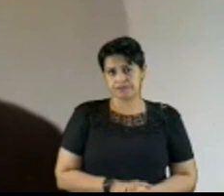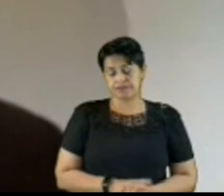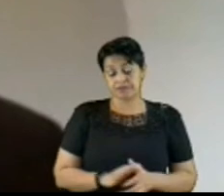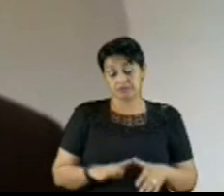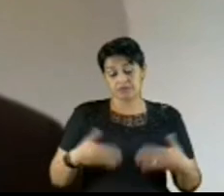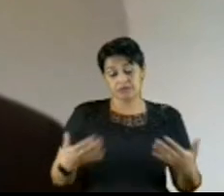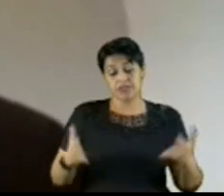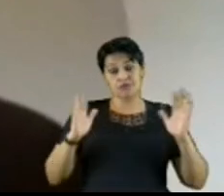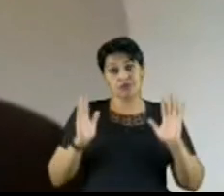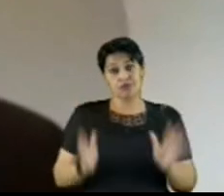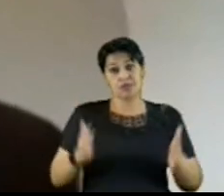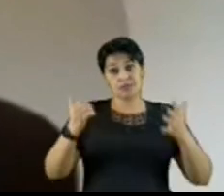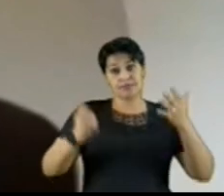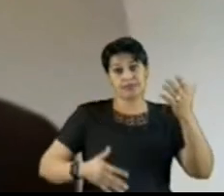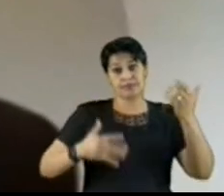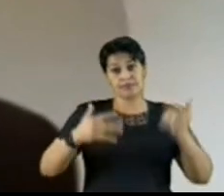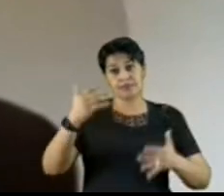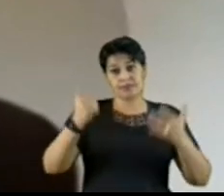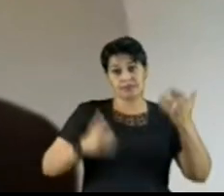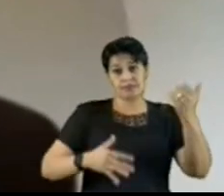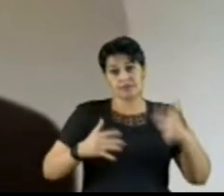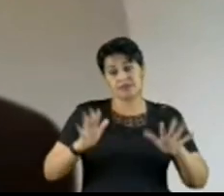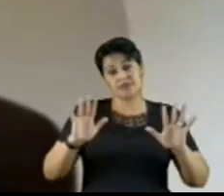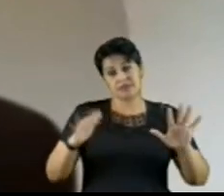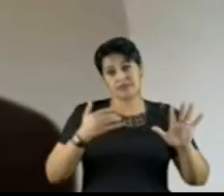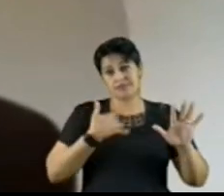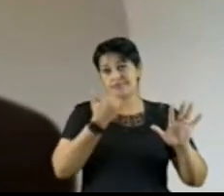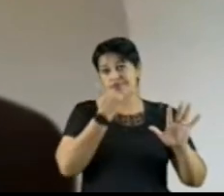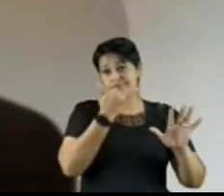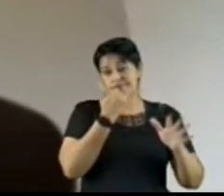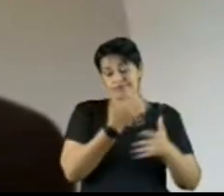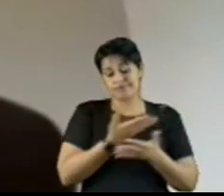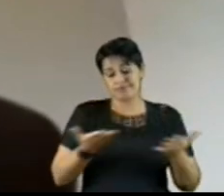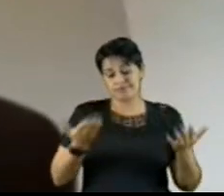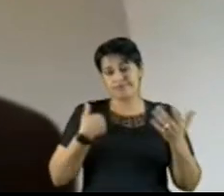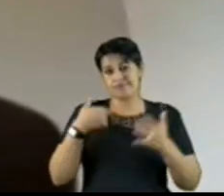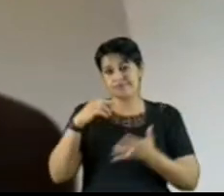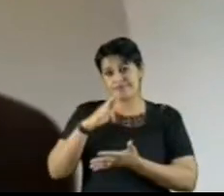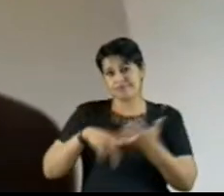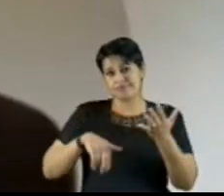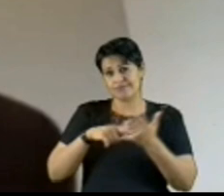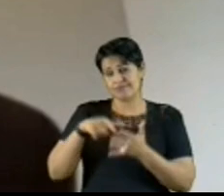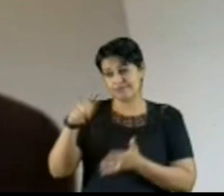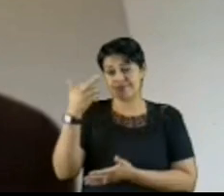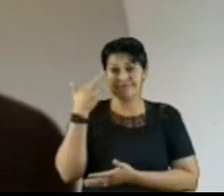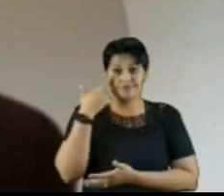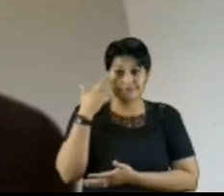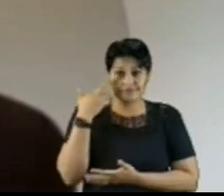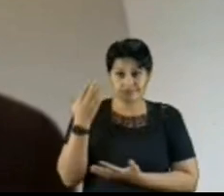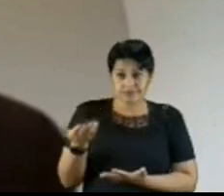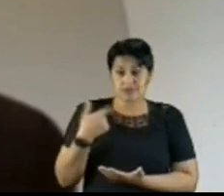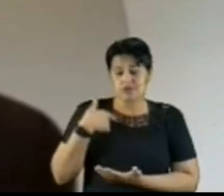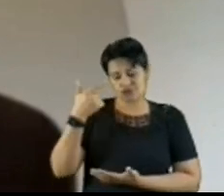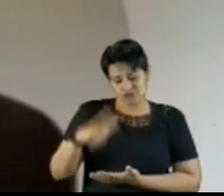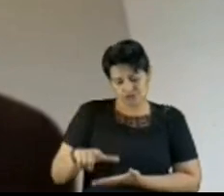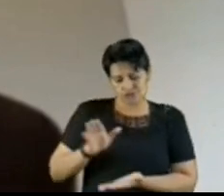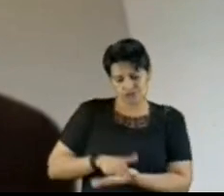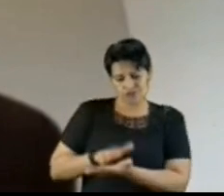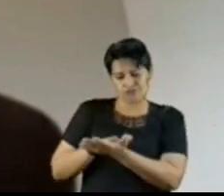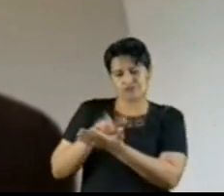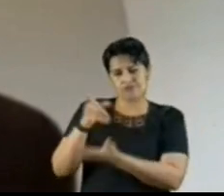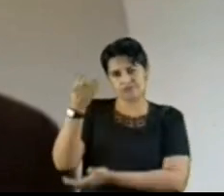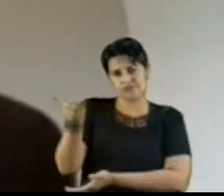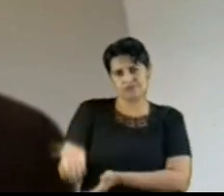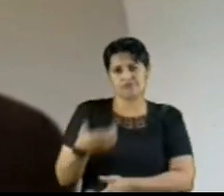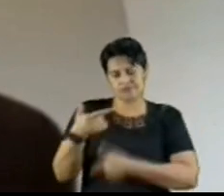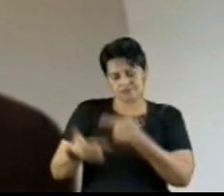exposto, com as vênias do eminente relator a quem mais uma vez louvo pelo